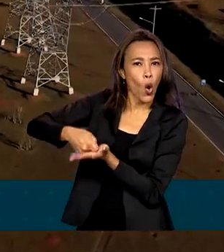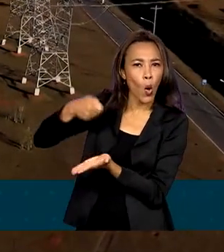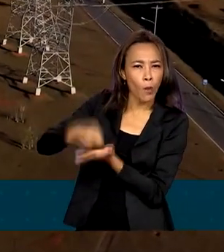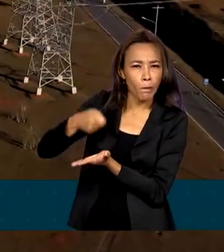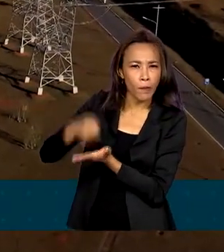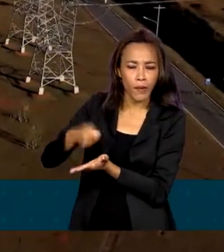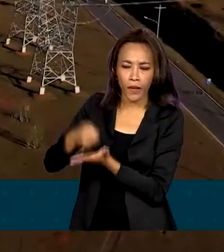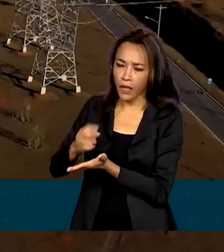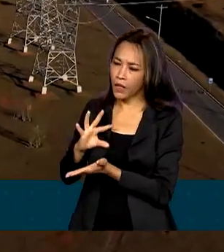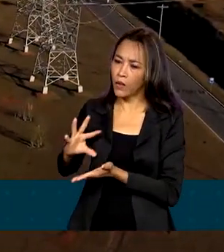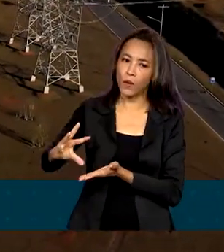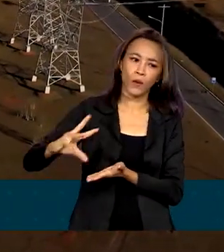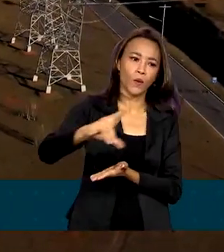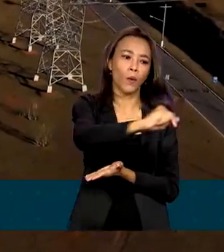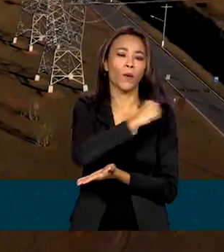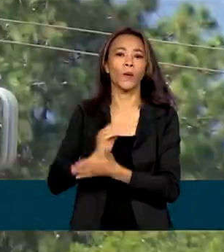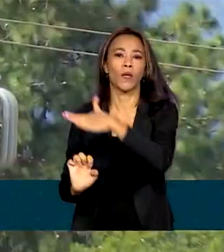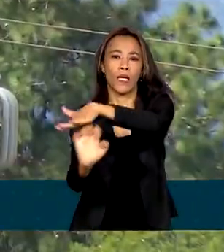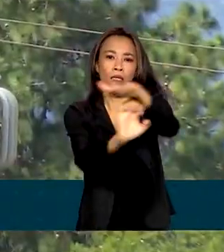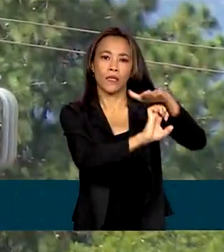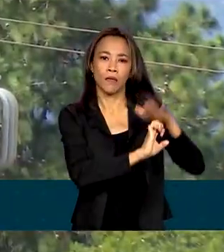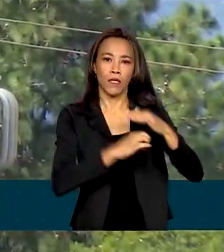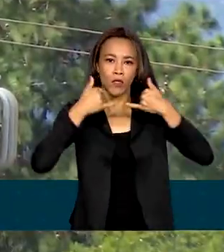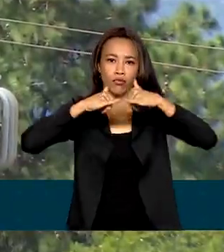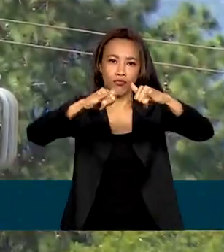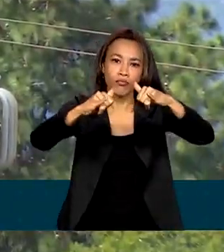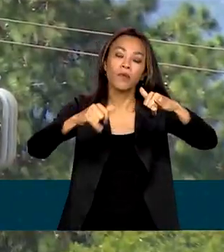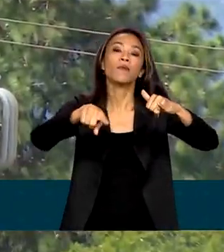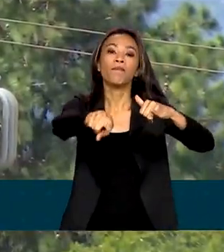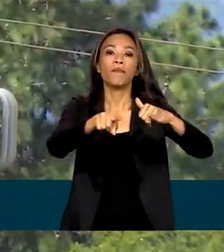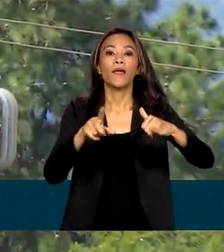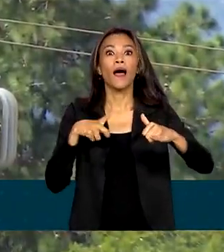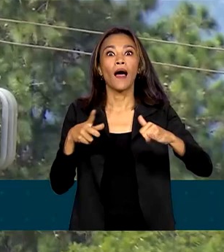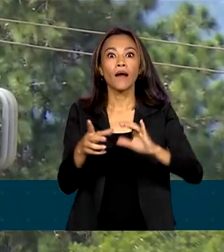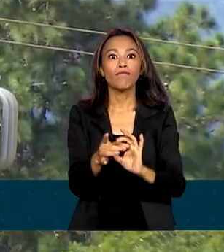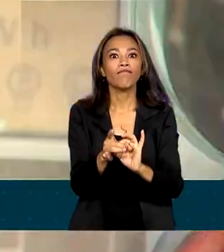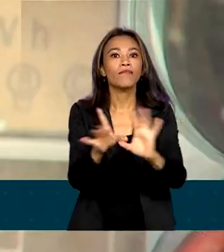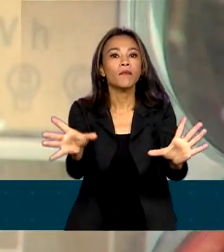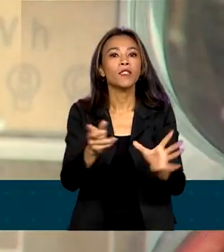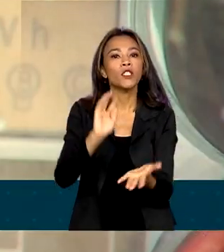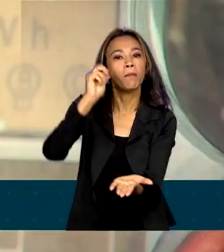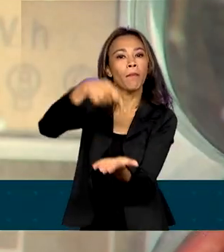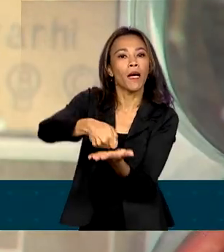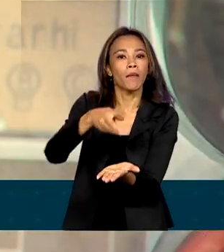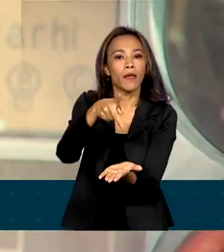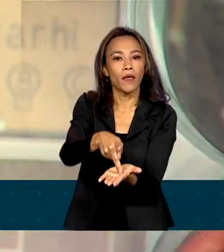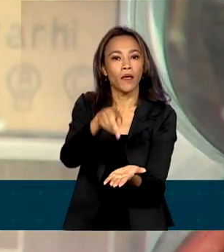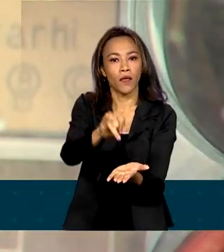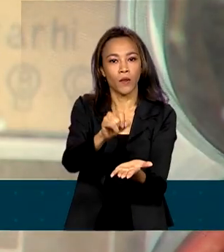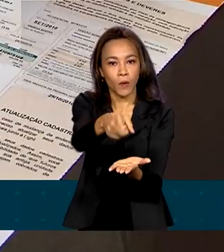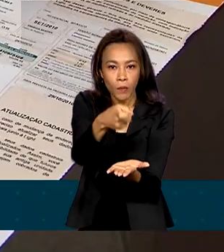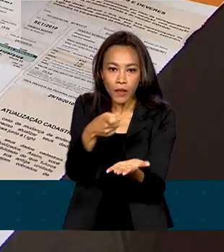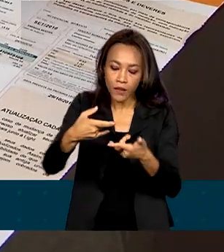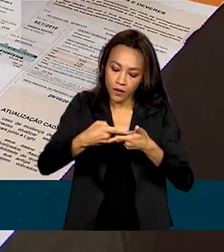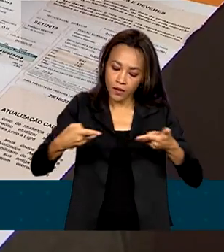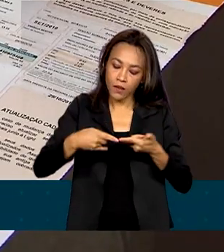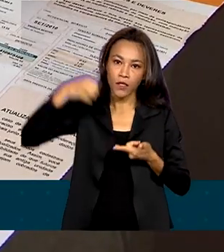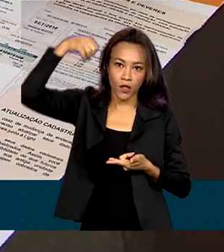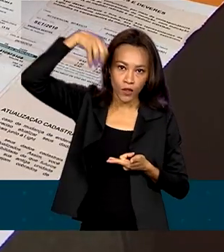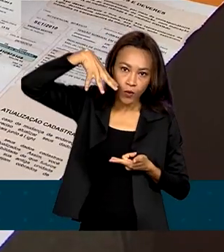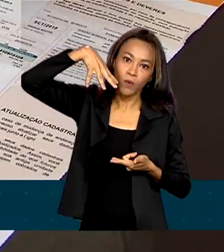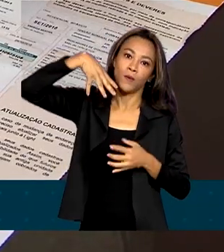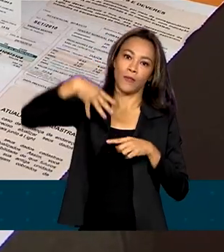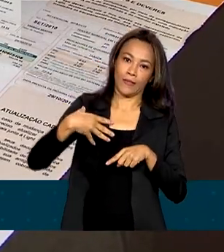todas as distribuidoras do país a disponibilizarem o PIX como forma de pagamento da fatura de energia